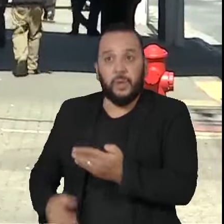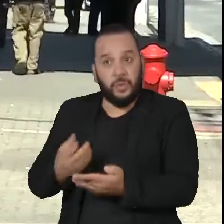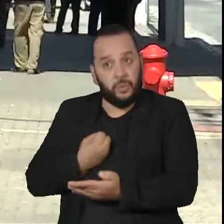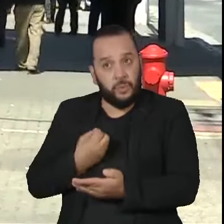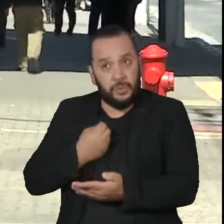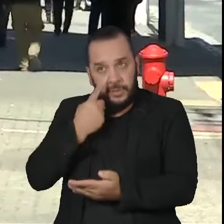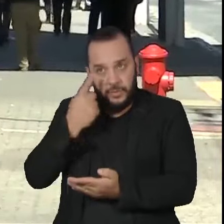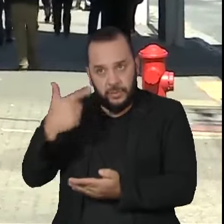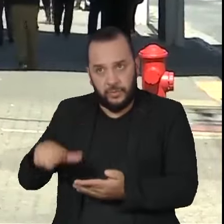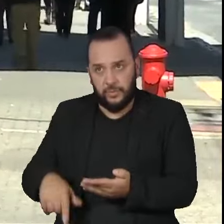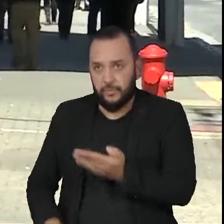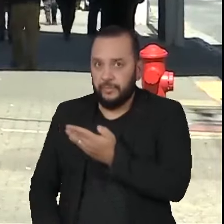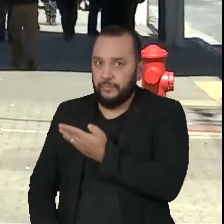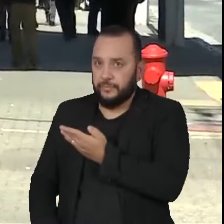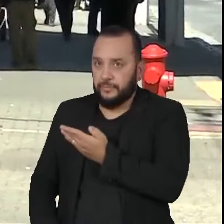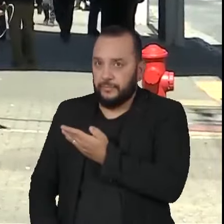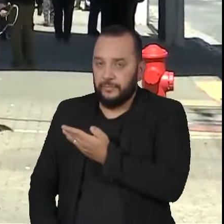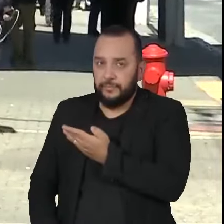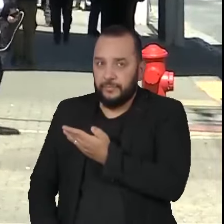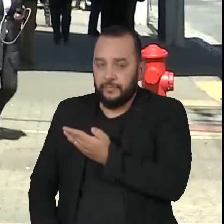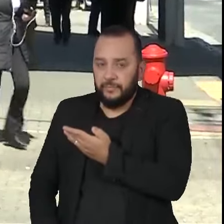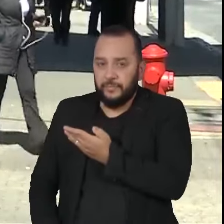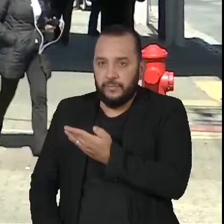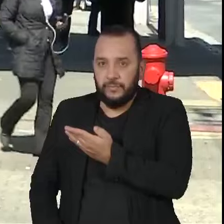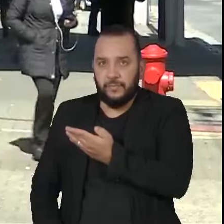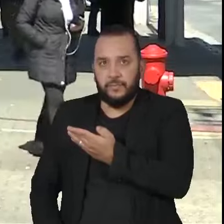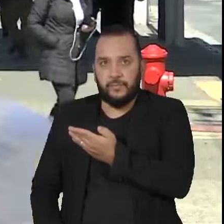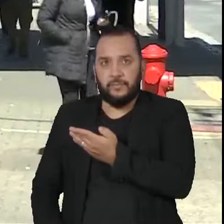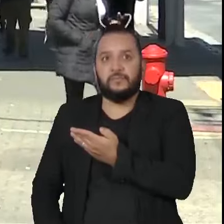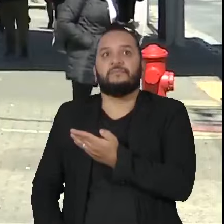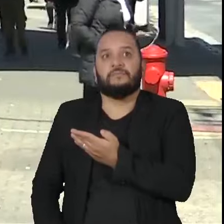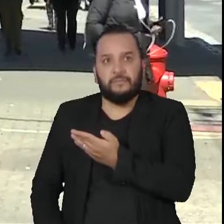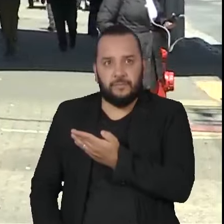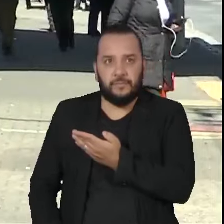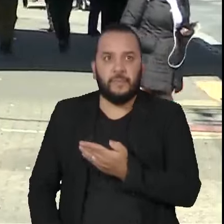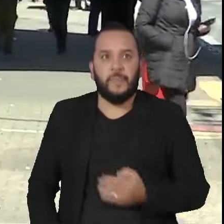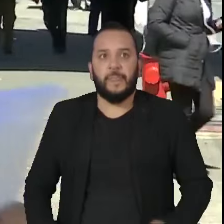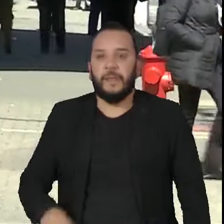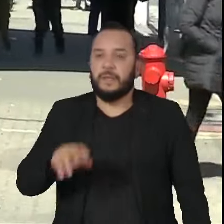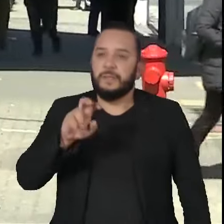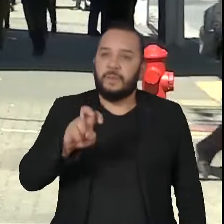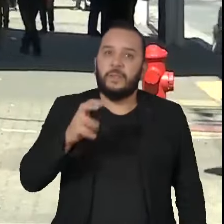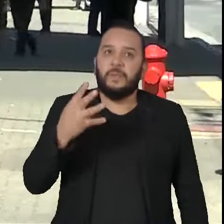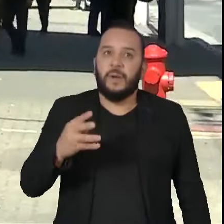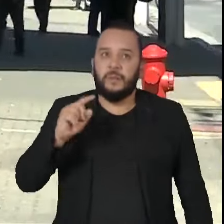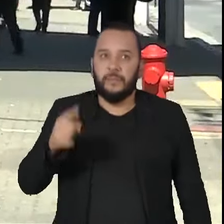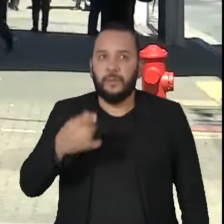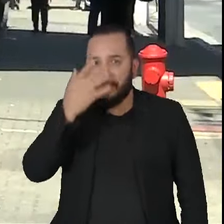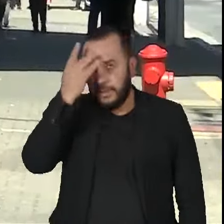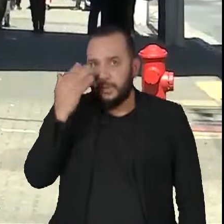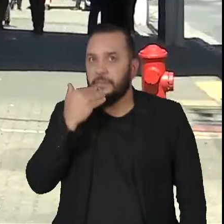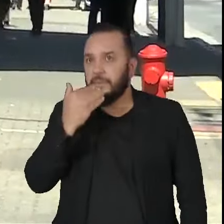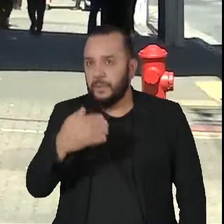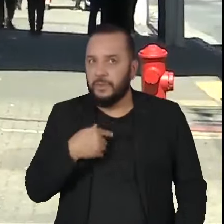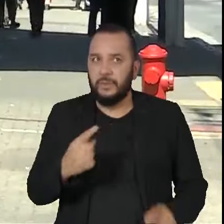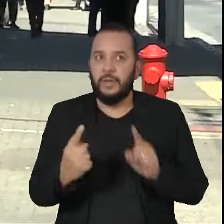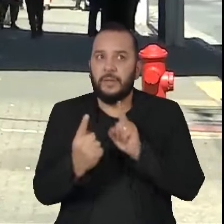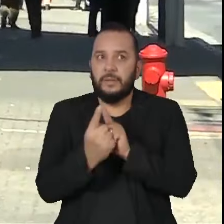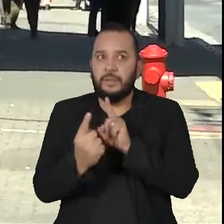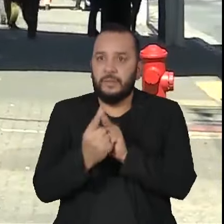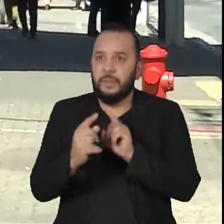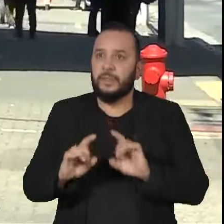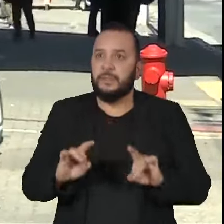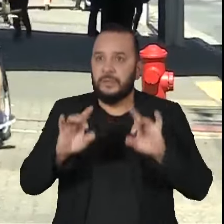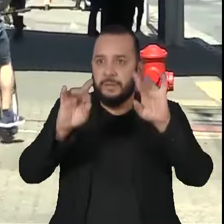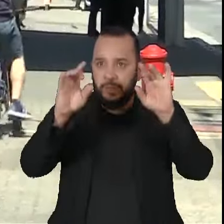0800 701 2028. 54 mil pessoas já pediram um atendimento especial durante